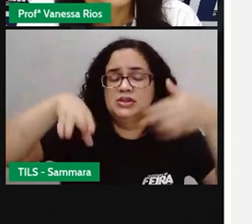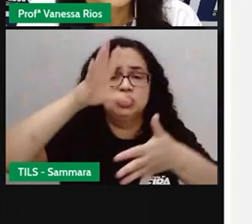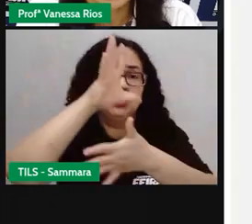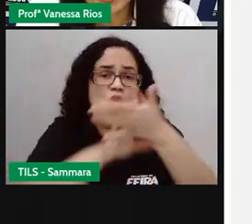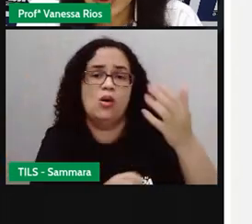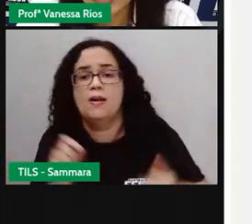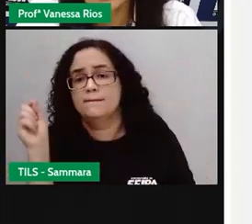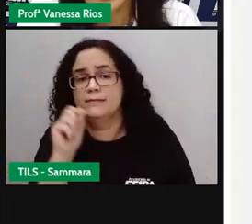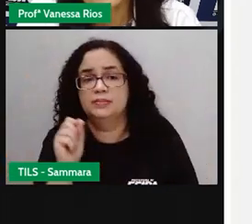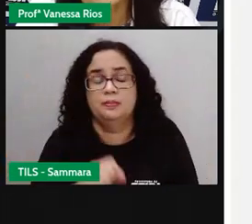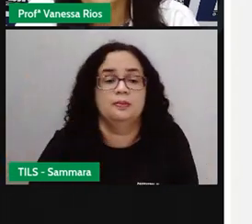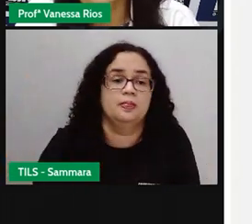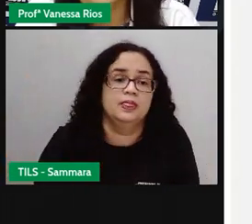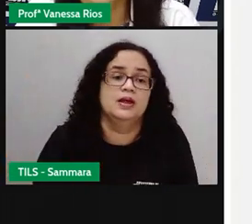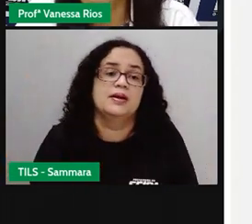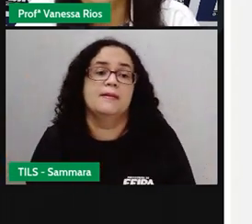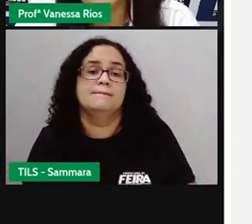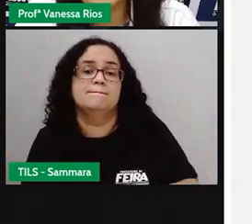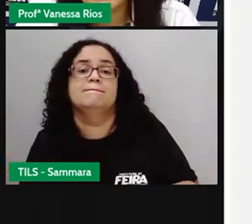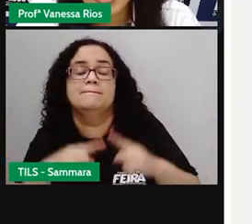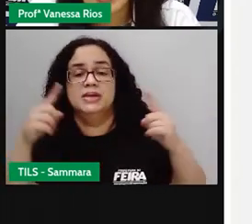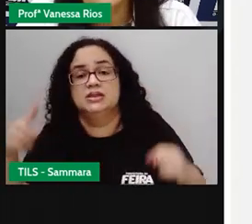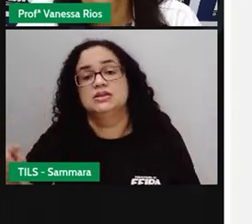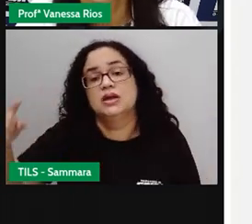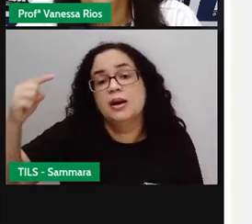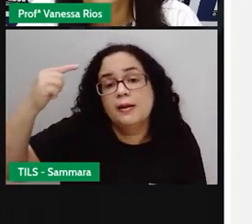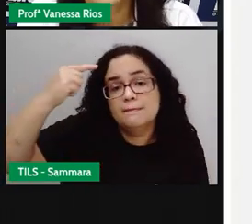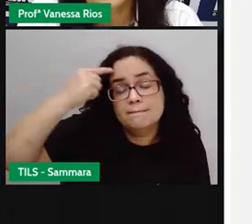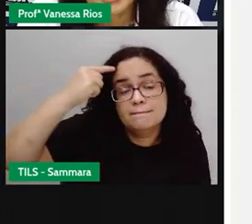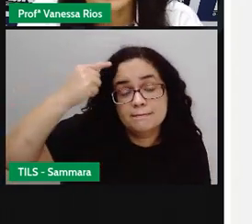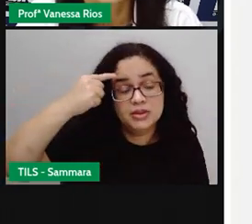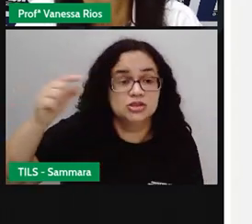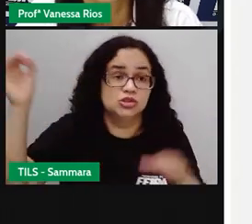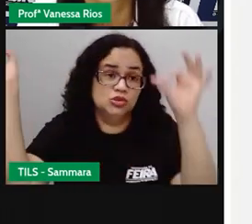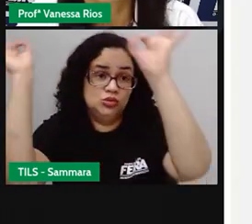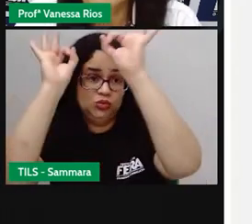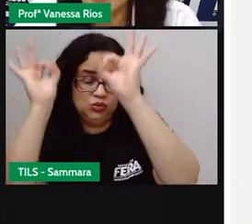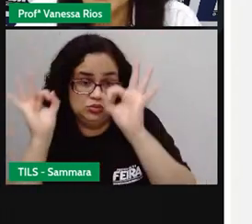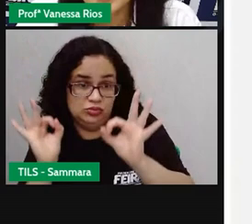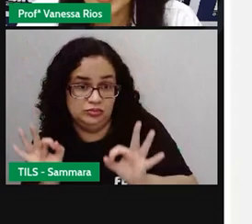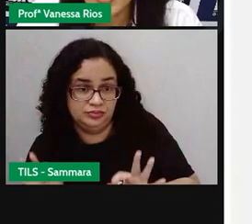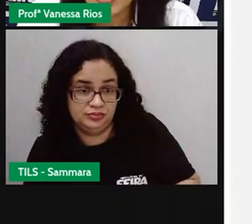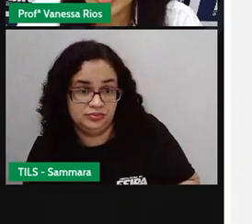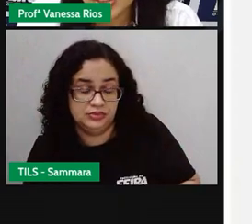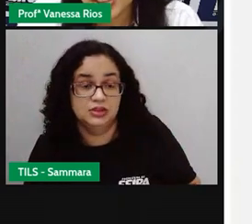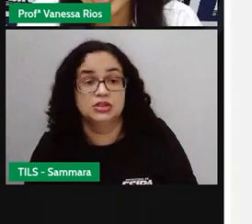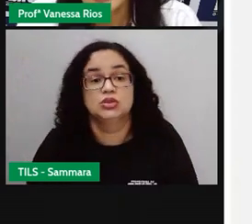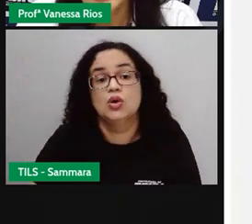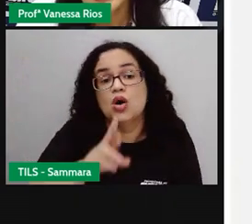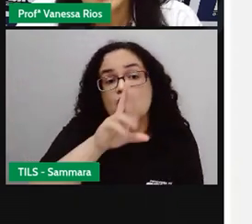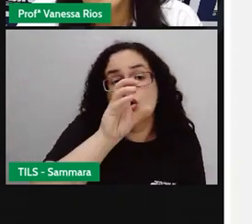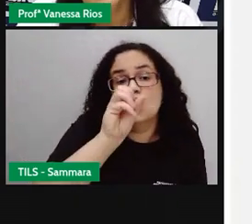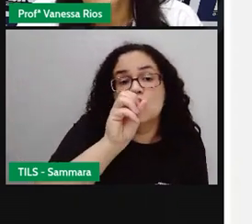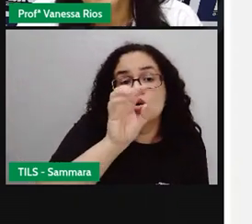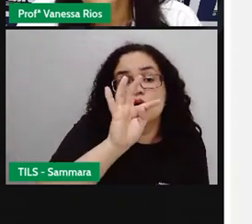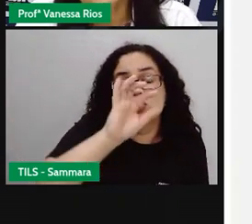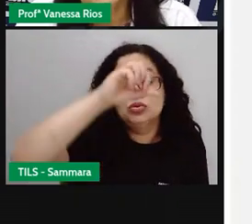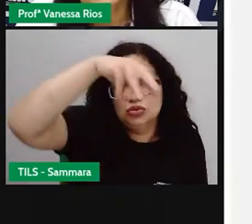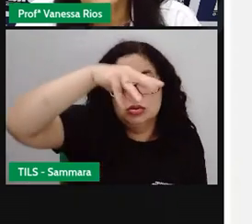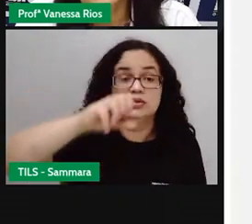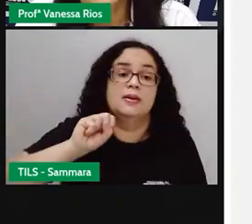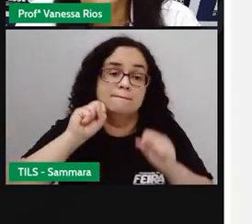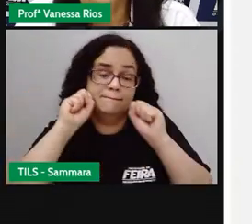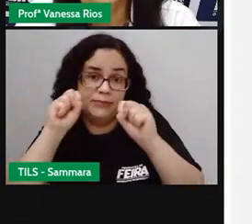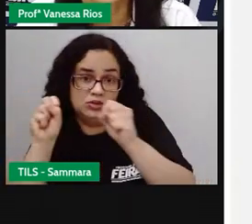anotar ou expor, né? Mas pelo menos pensar, planejar, de que forma a sua rotina, ela pode ser